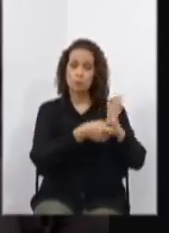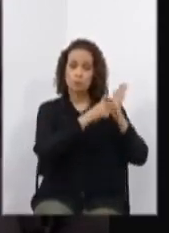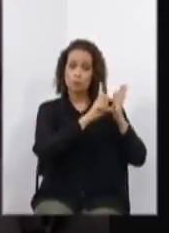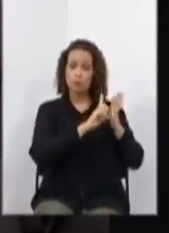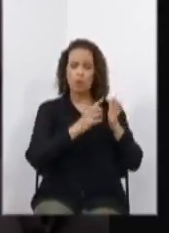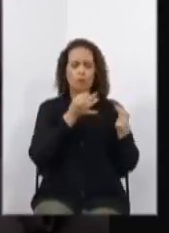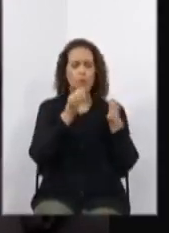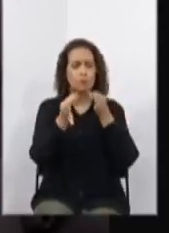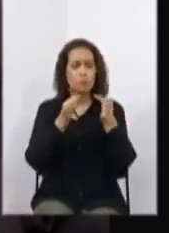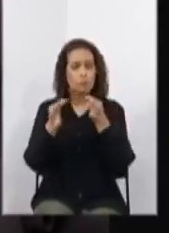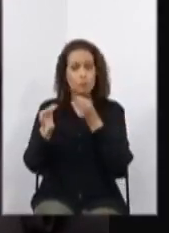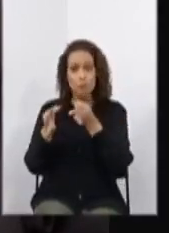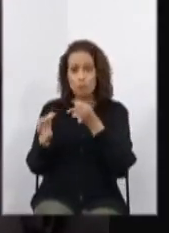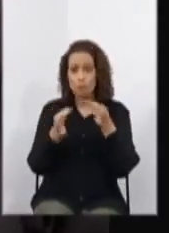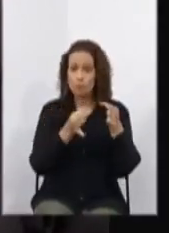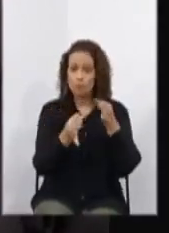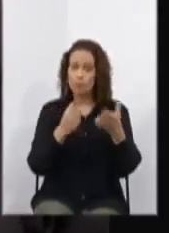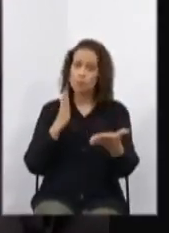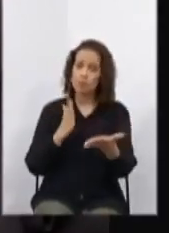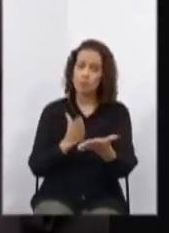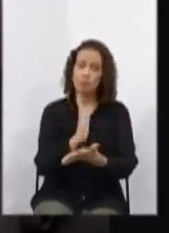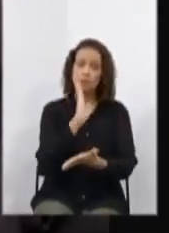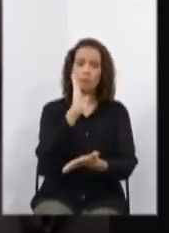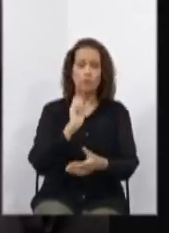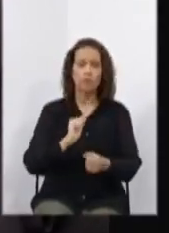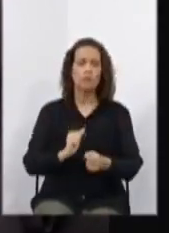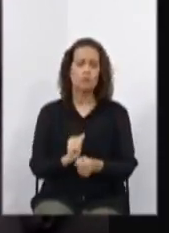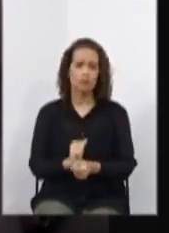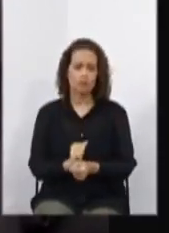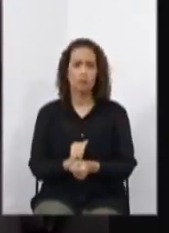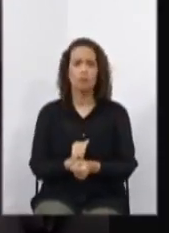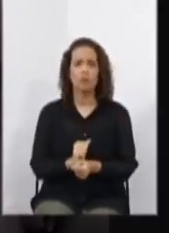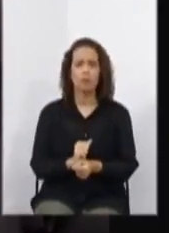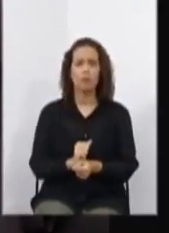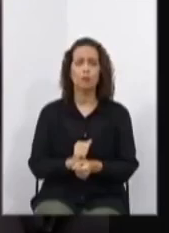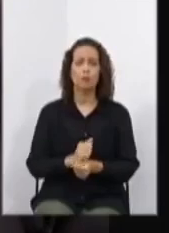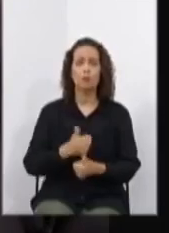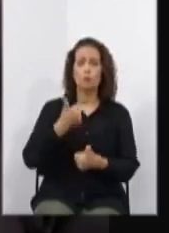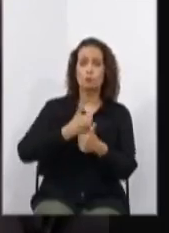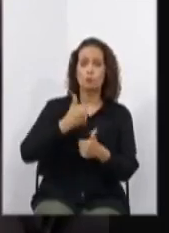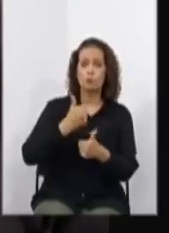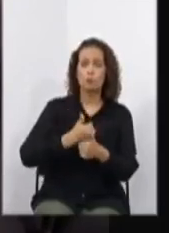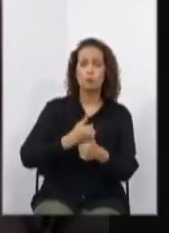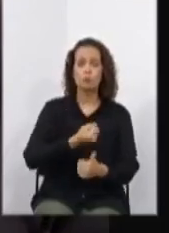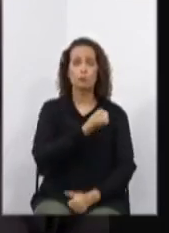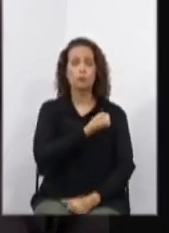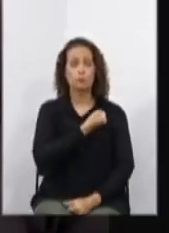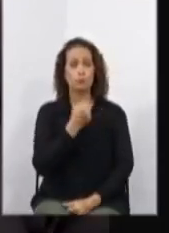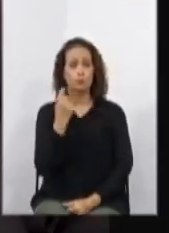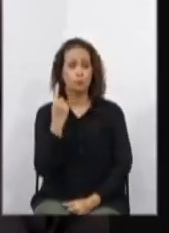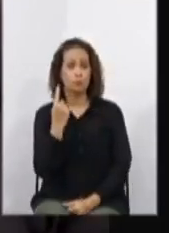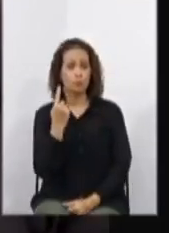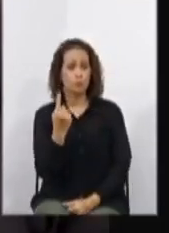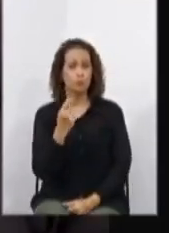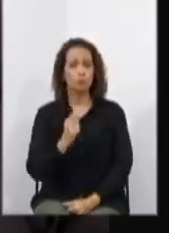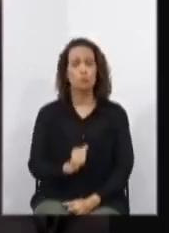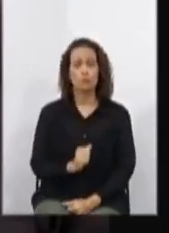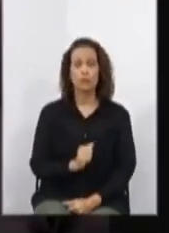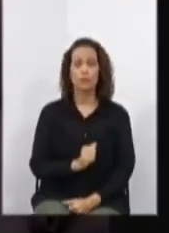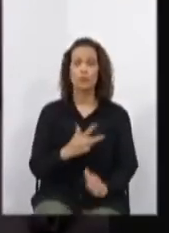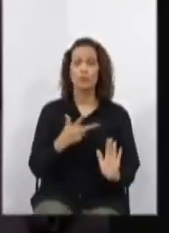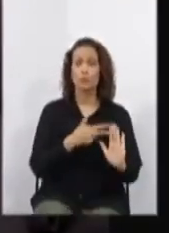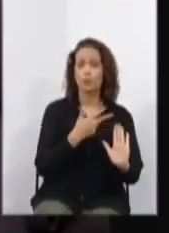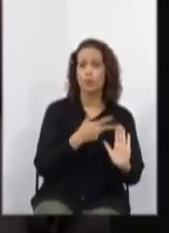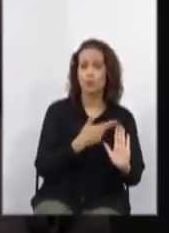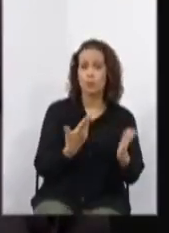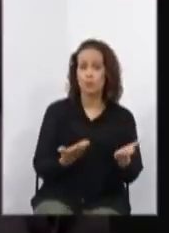opinamos pela sua aprovação na forma do substitutivo número 1. Em seu parecer, a